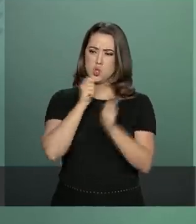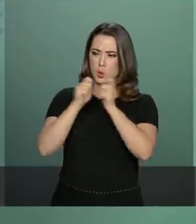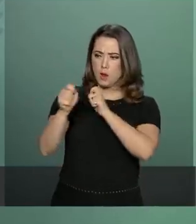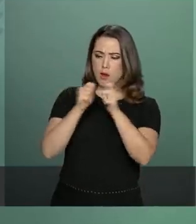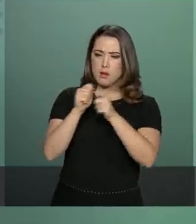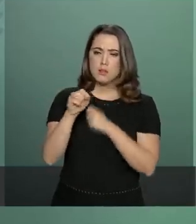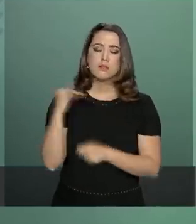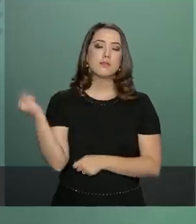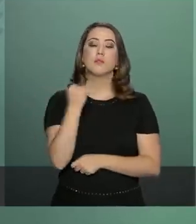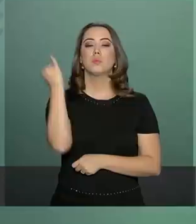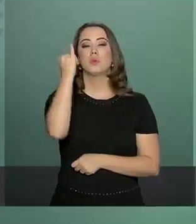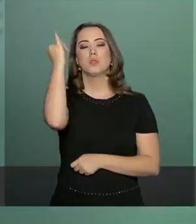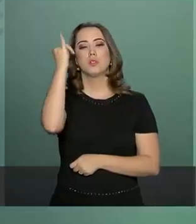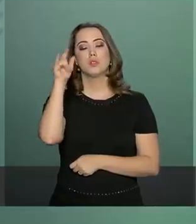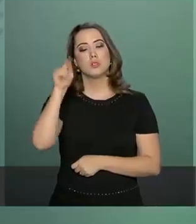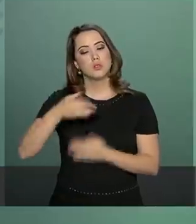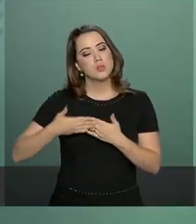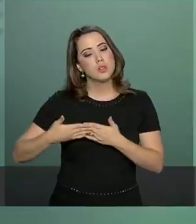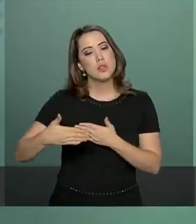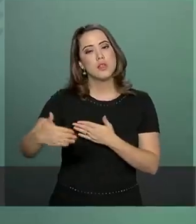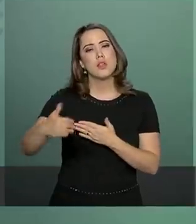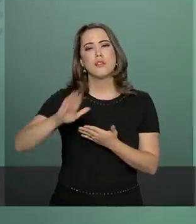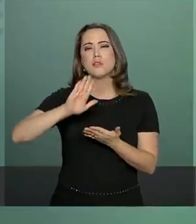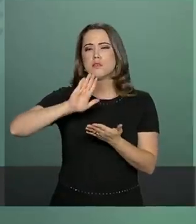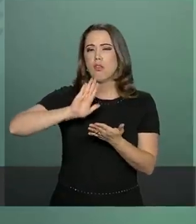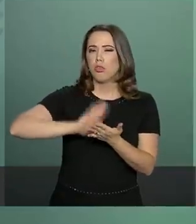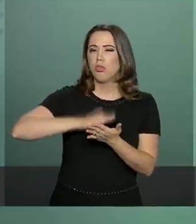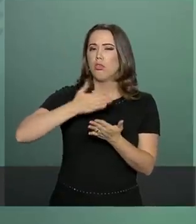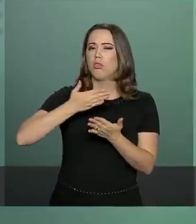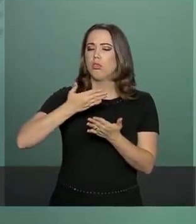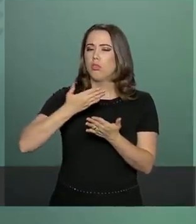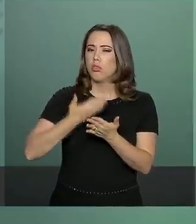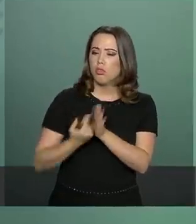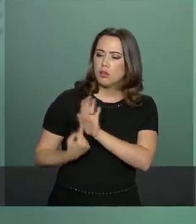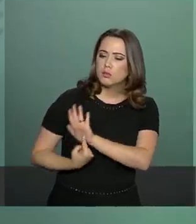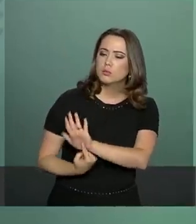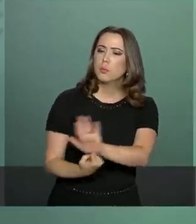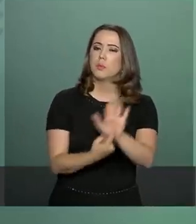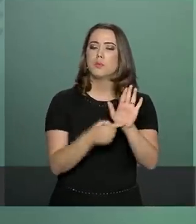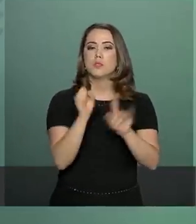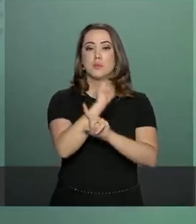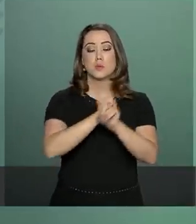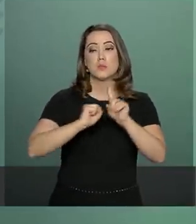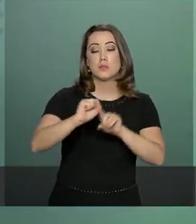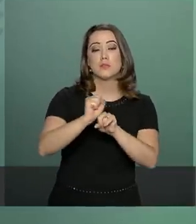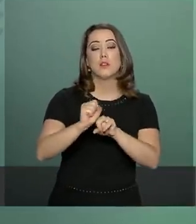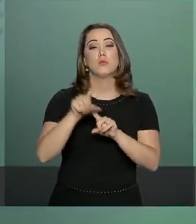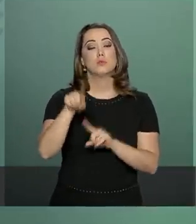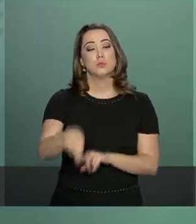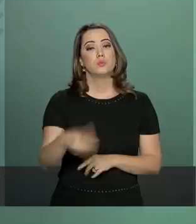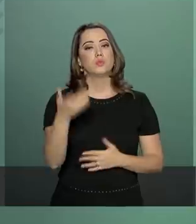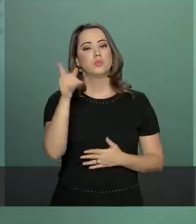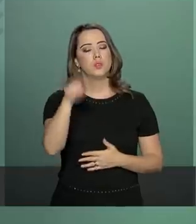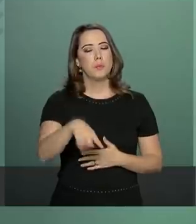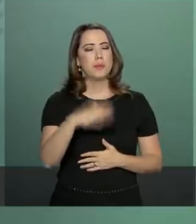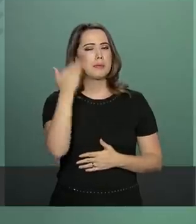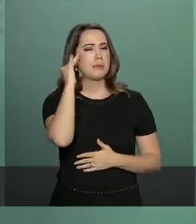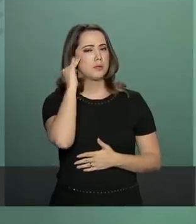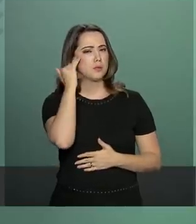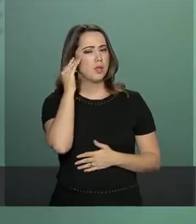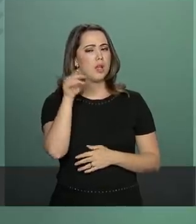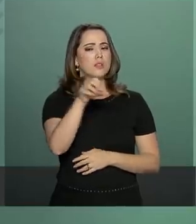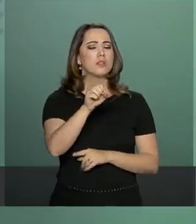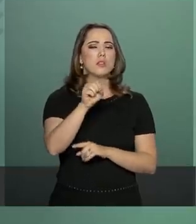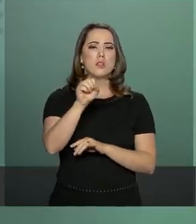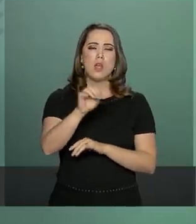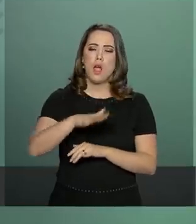que são tão importantes nessa tradução, mas, principalmente, no âmbito da sociedade, para que elas entendam,